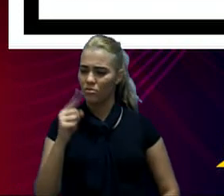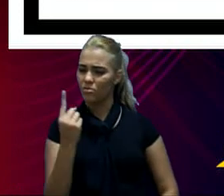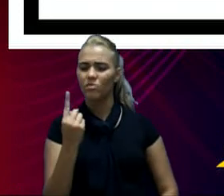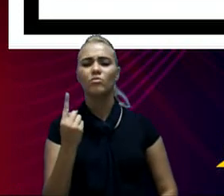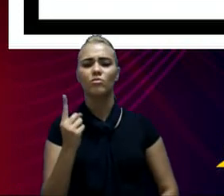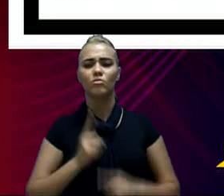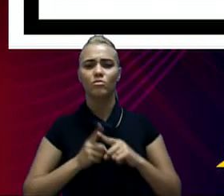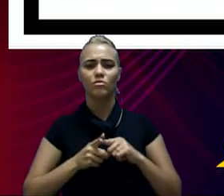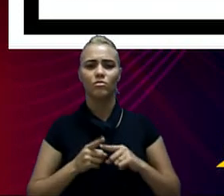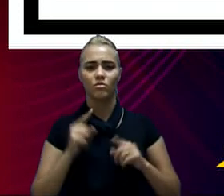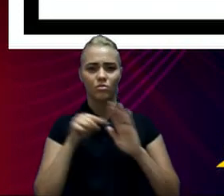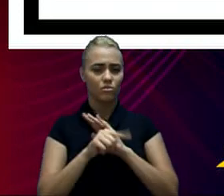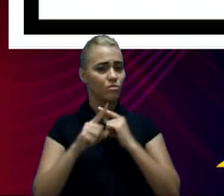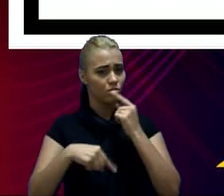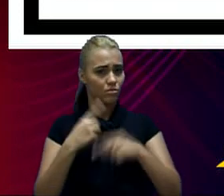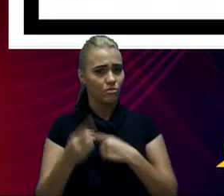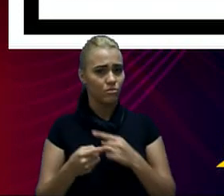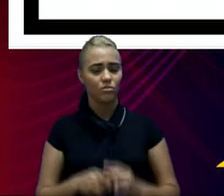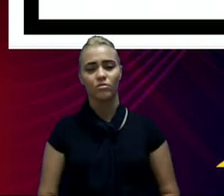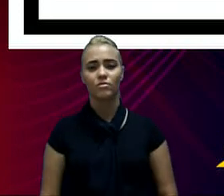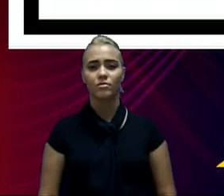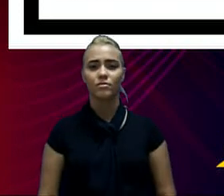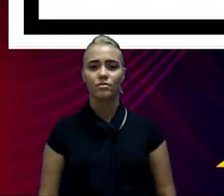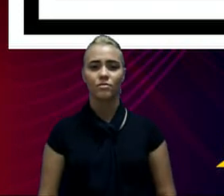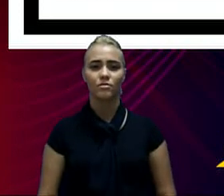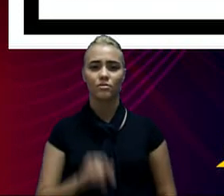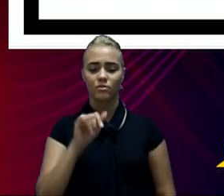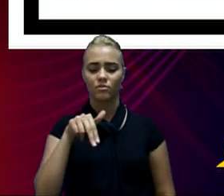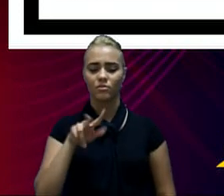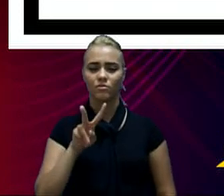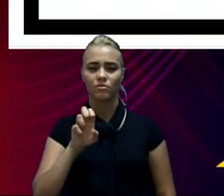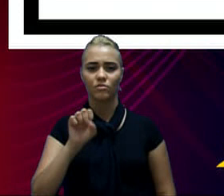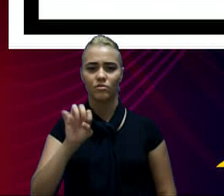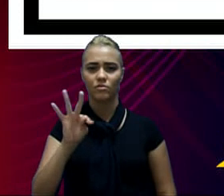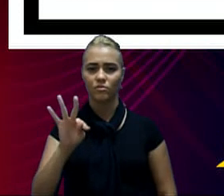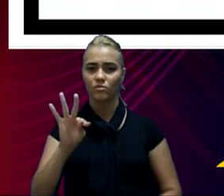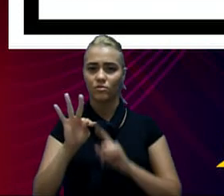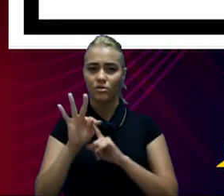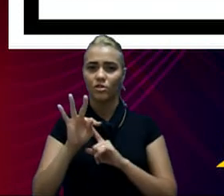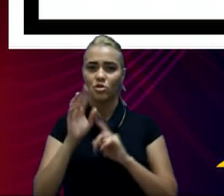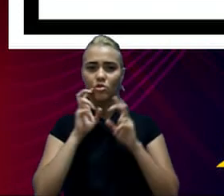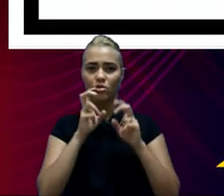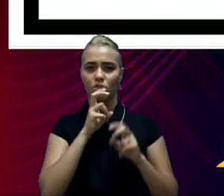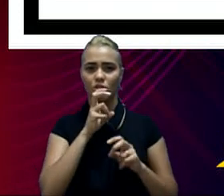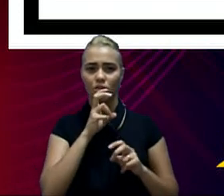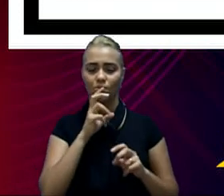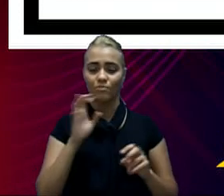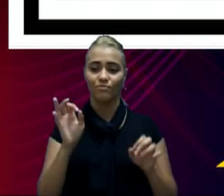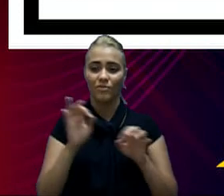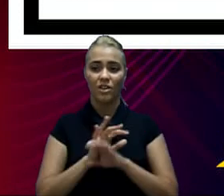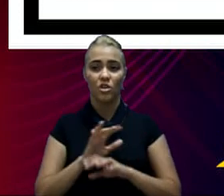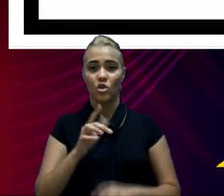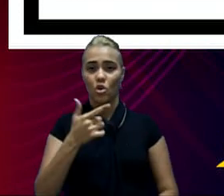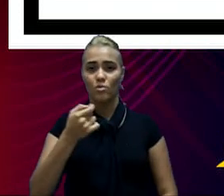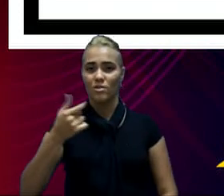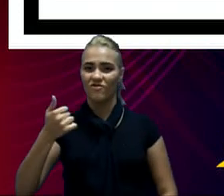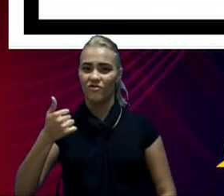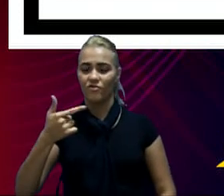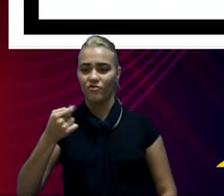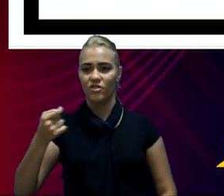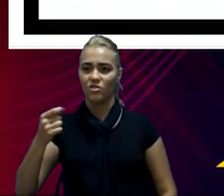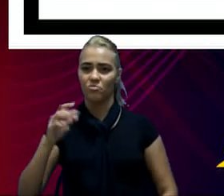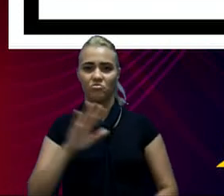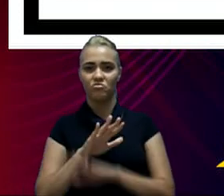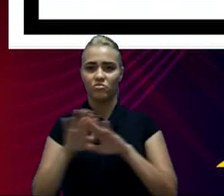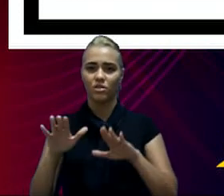E o Invest, que ele teve, a Invest Sorocaba, que foi extinta em 2020, sem nenhuma movimentação.